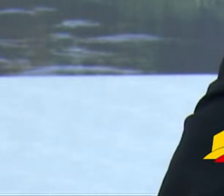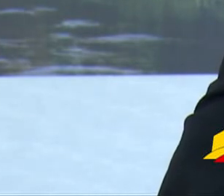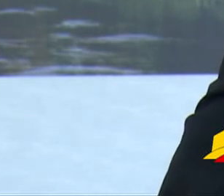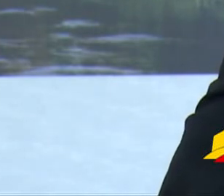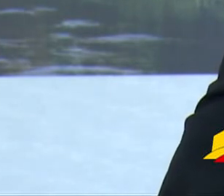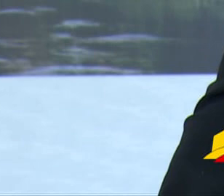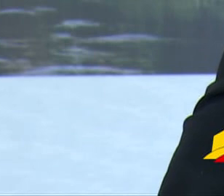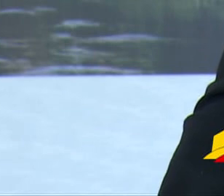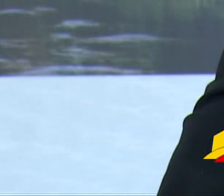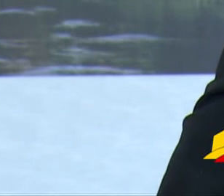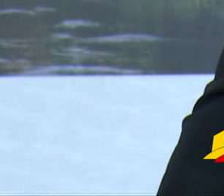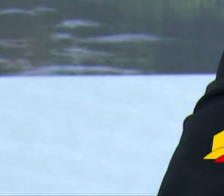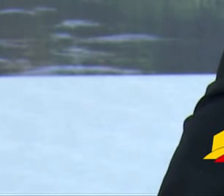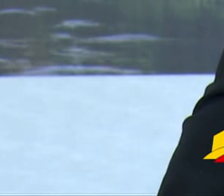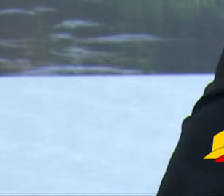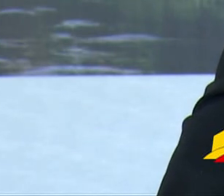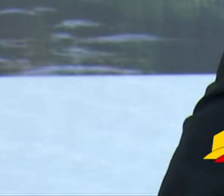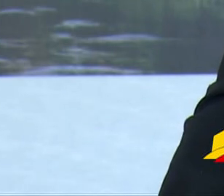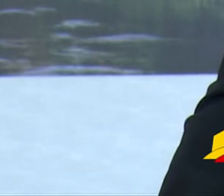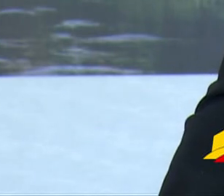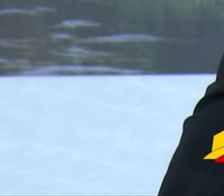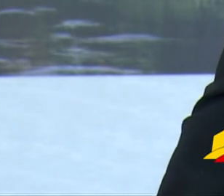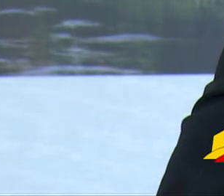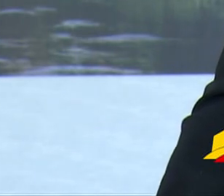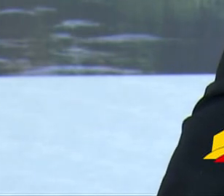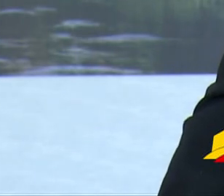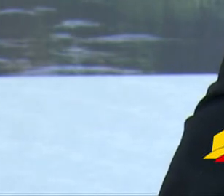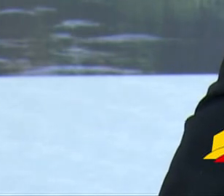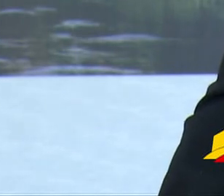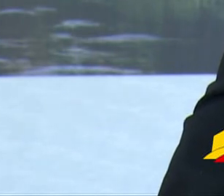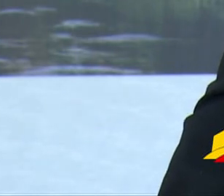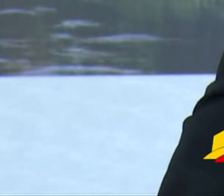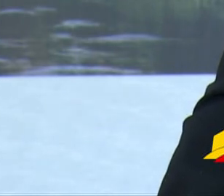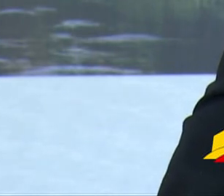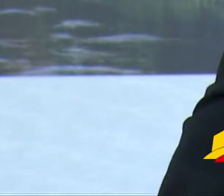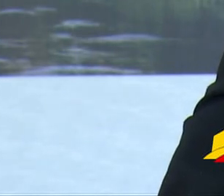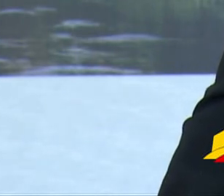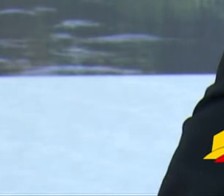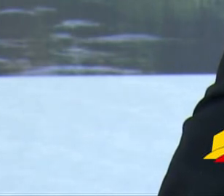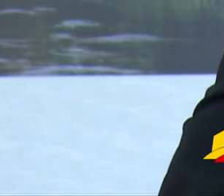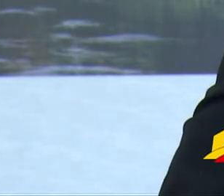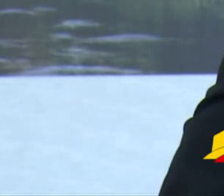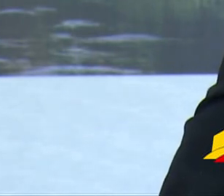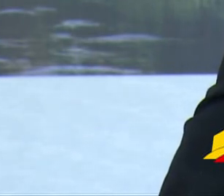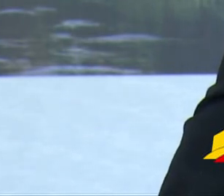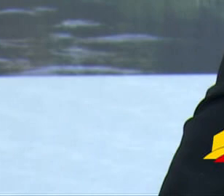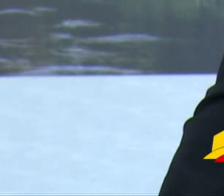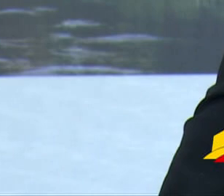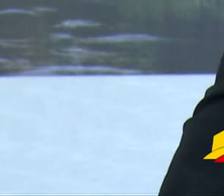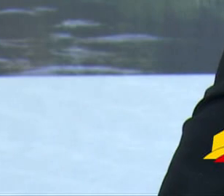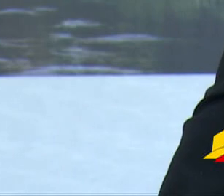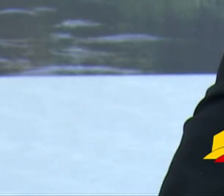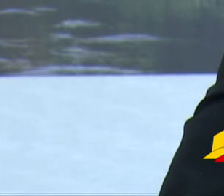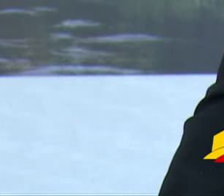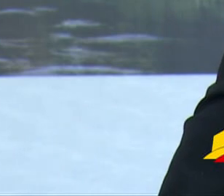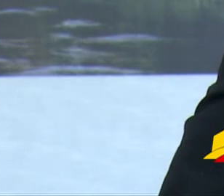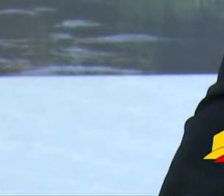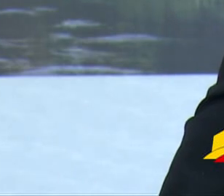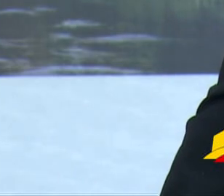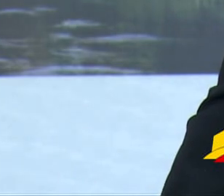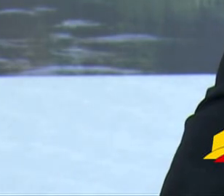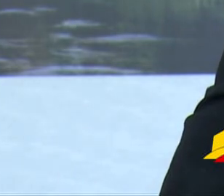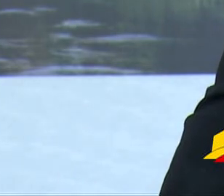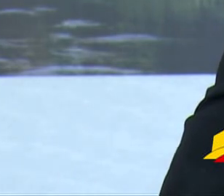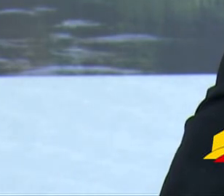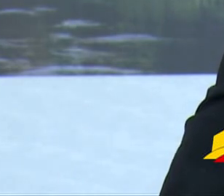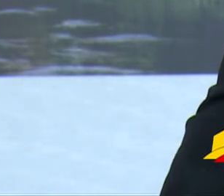imediatamente à janela. É exceção do titular. dias para ingressar. exceção do titular. O titular, porque o